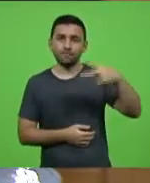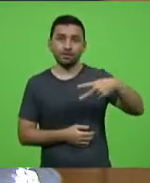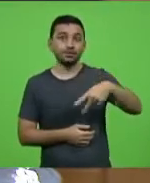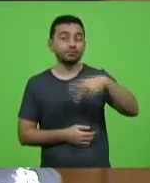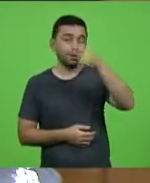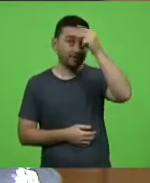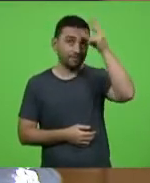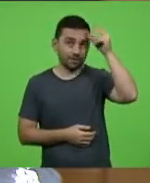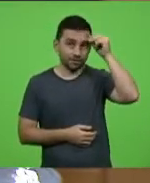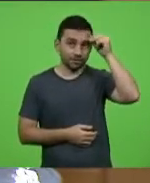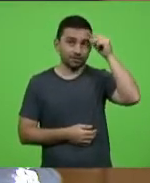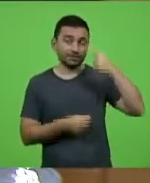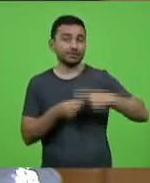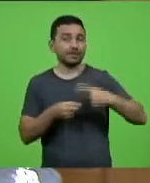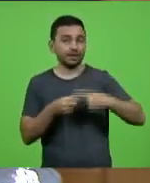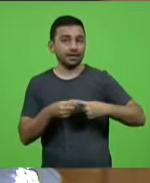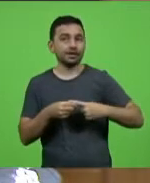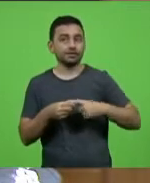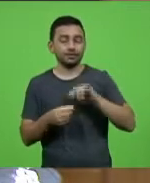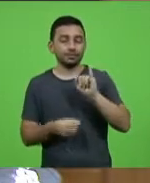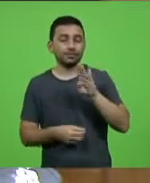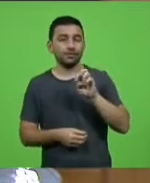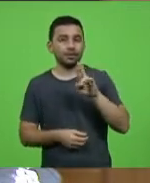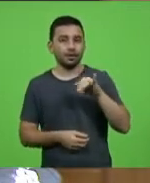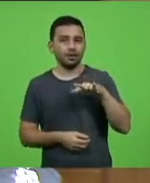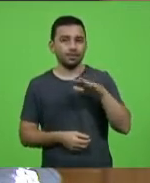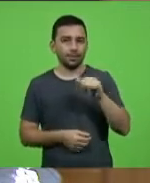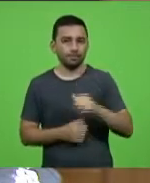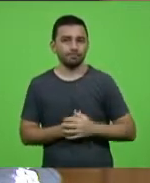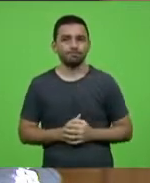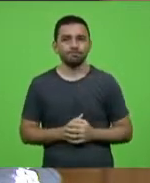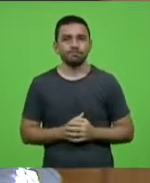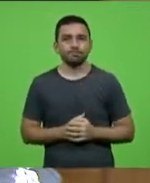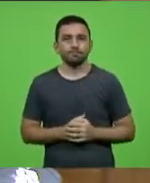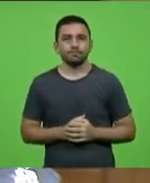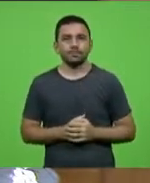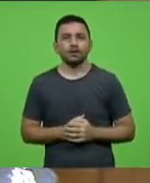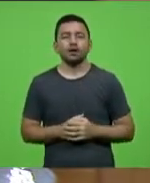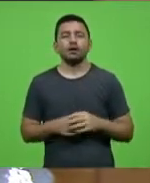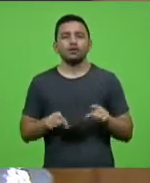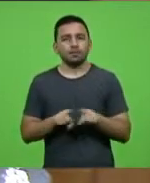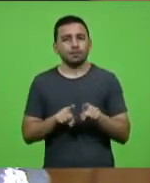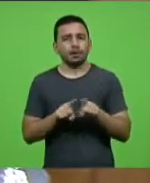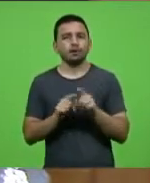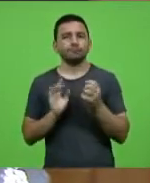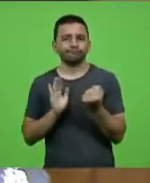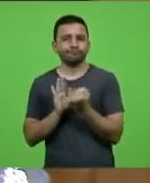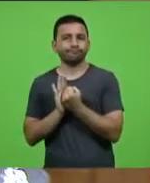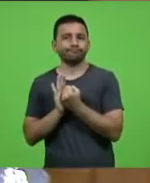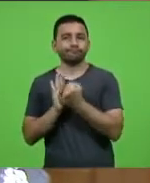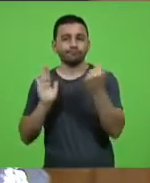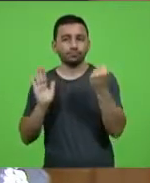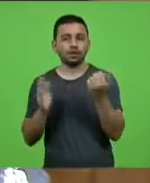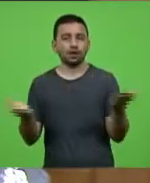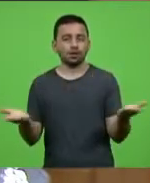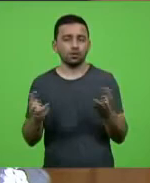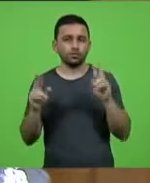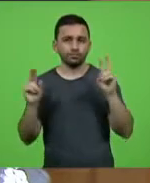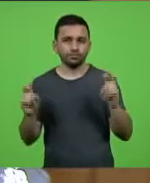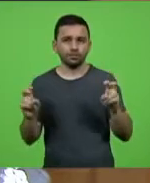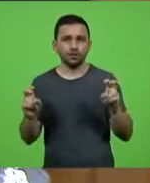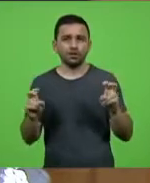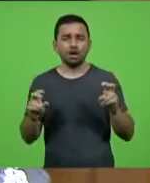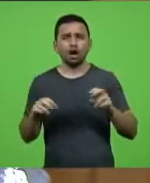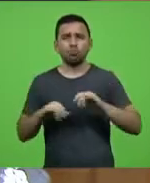lá em Ibirama. Mas eu só queria registrar, a imprensa